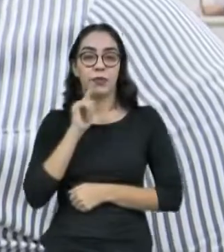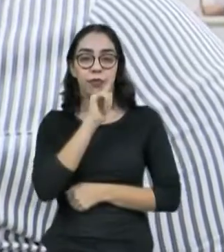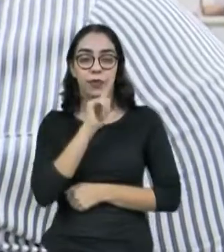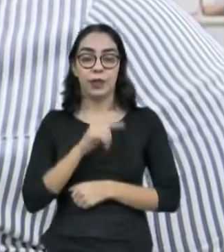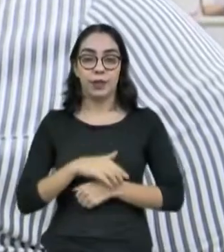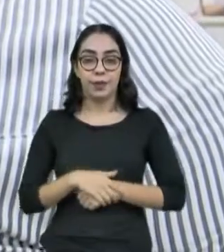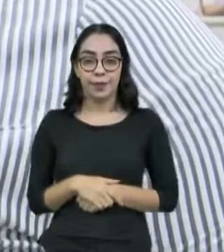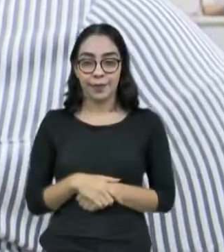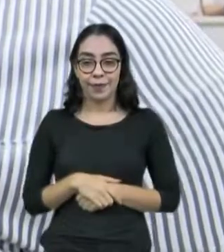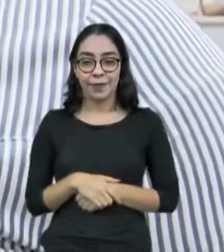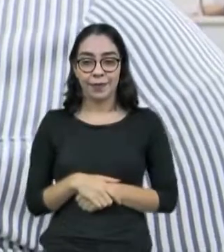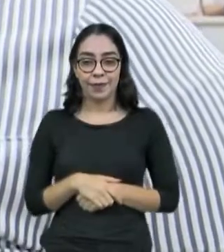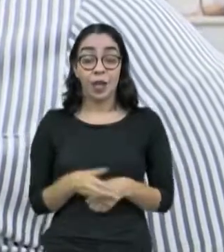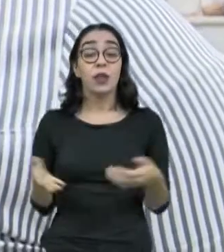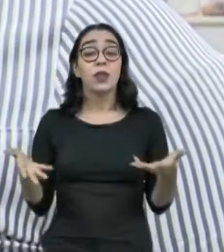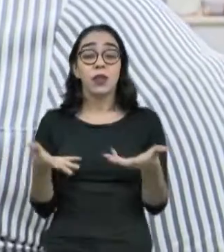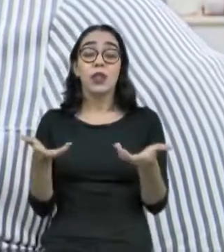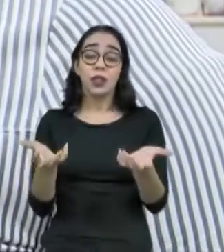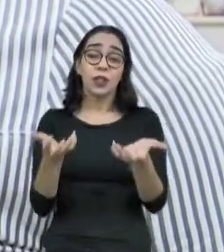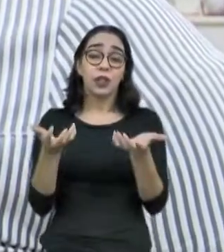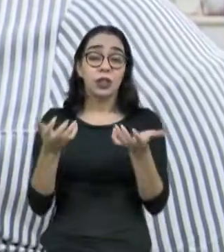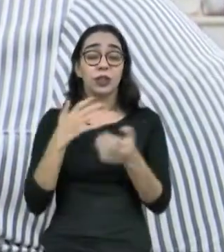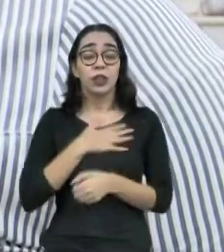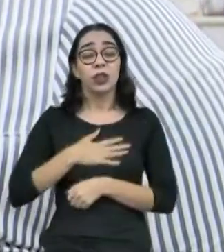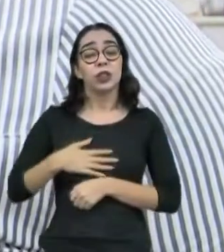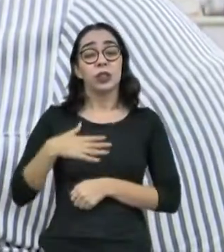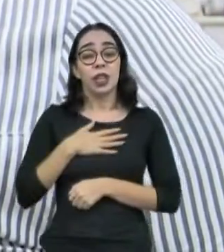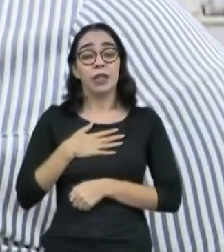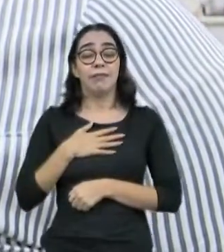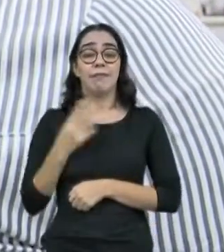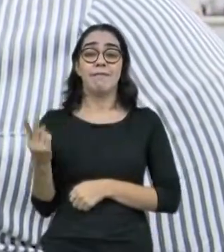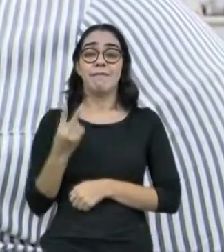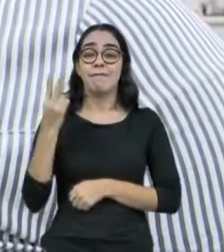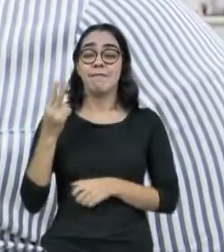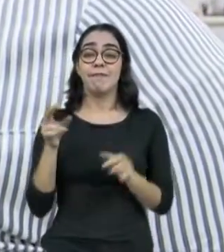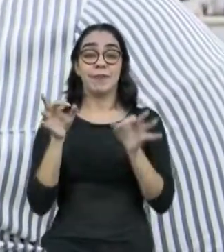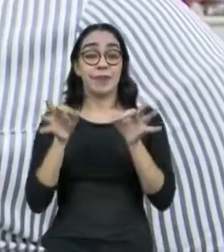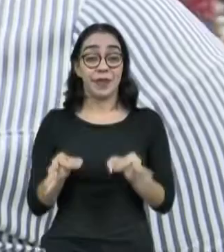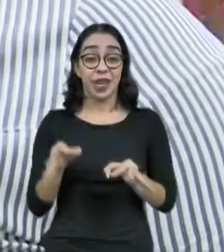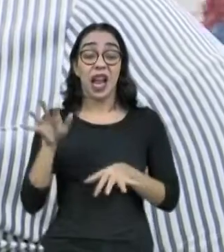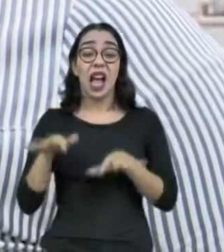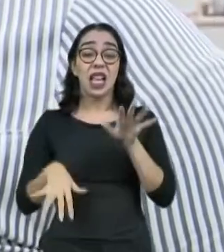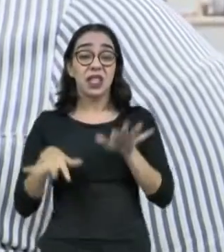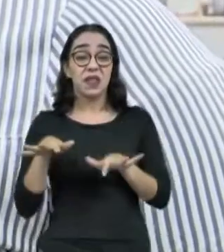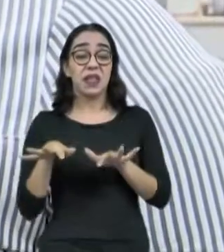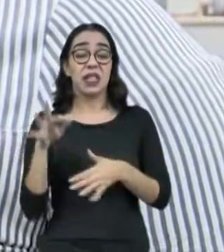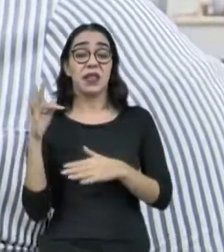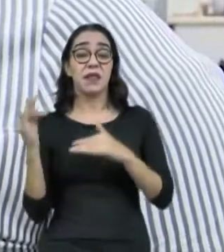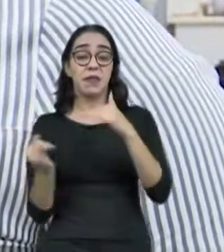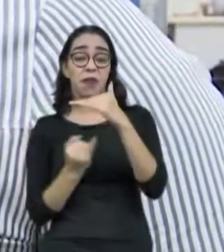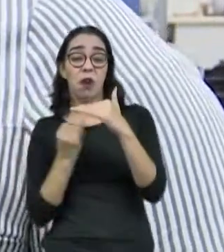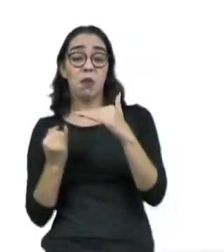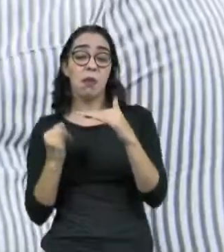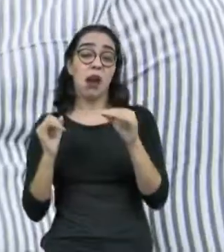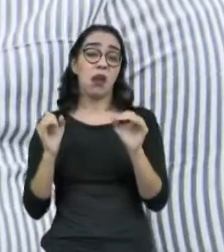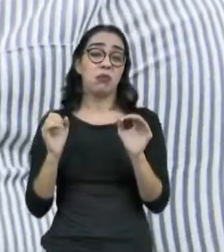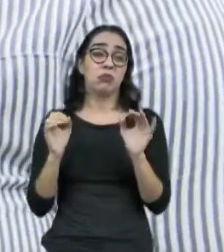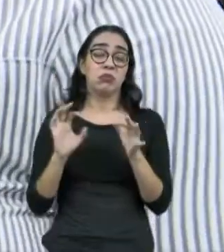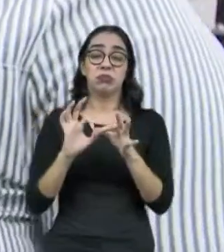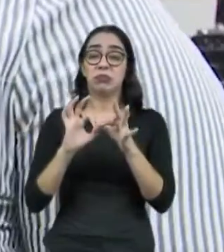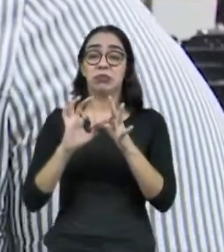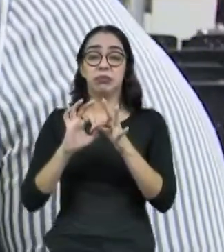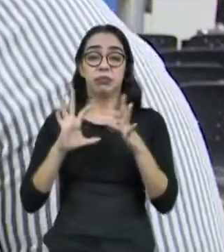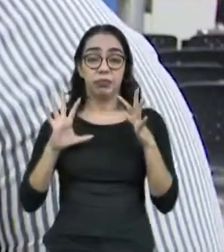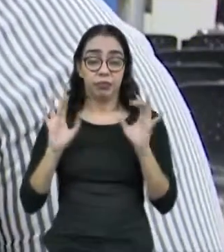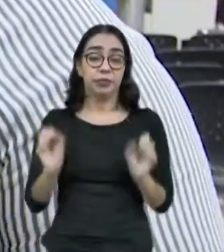um valor fixo, né? Porque se a gente trabalhar informal, a qualquer momento a pessoa chega e dispensa, né? E não é assim. Hoje em dia tem